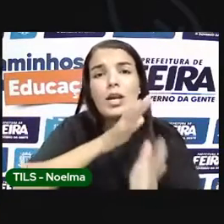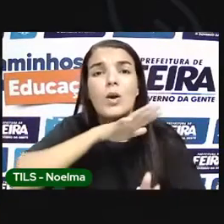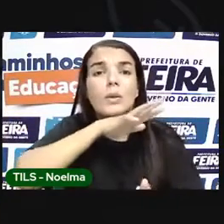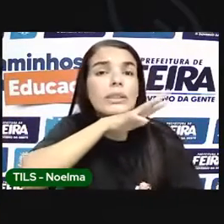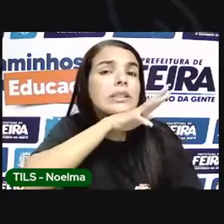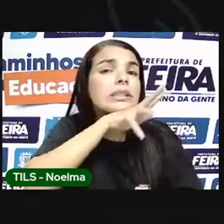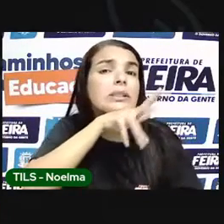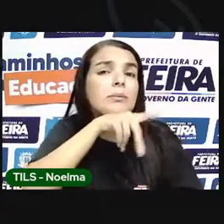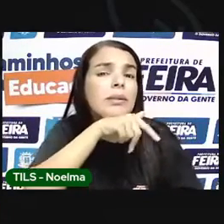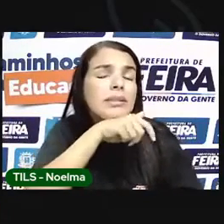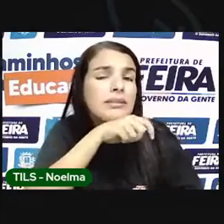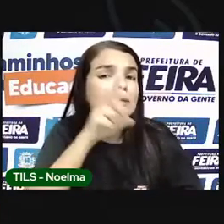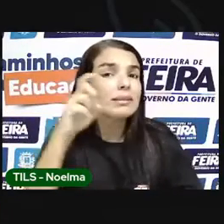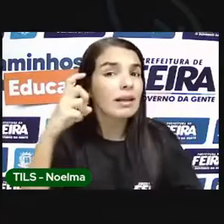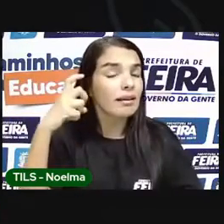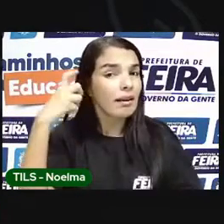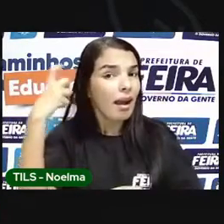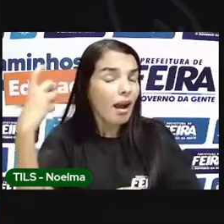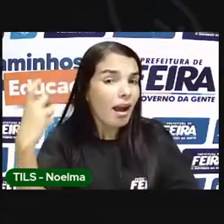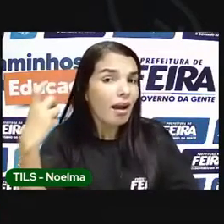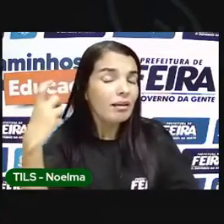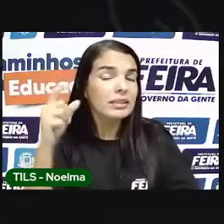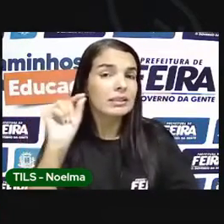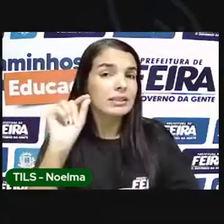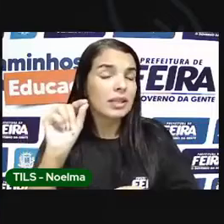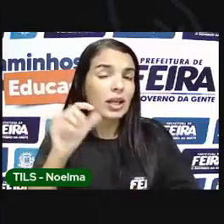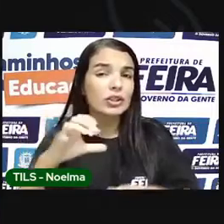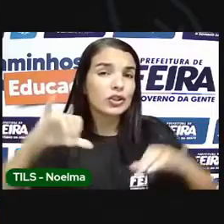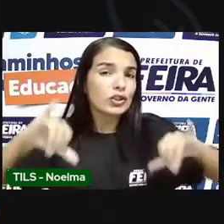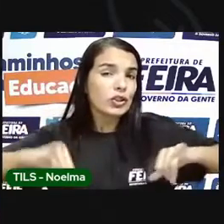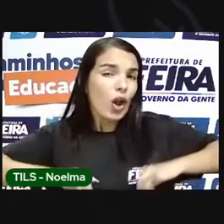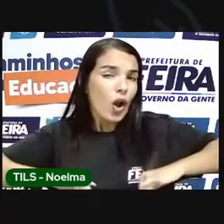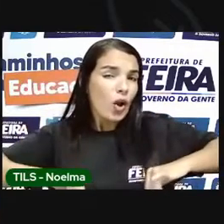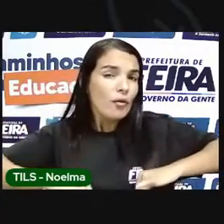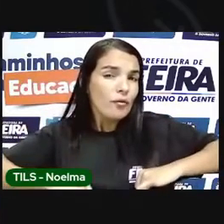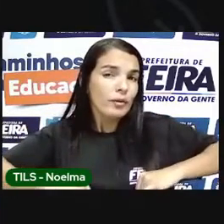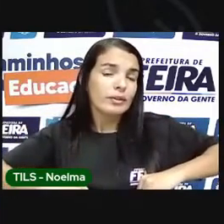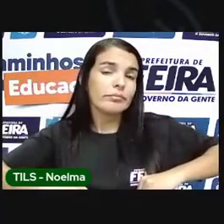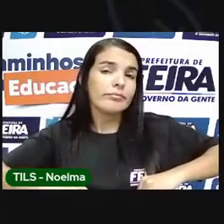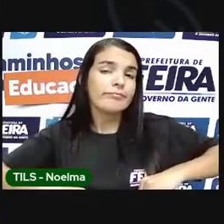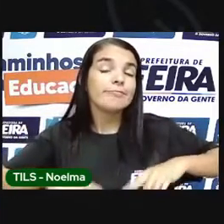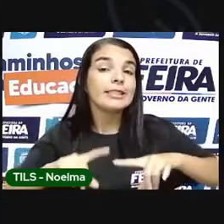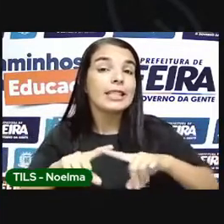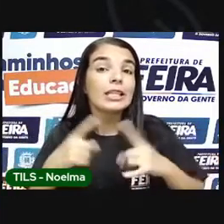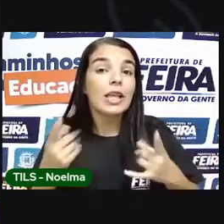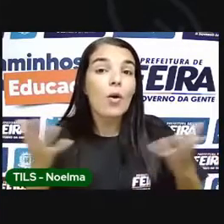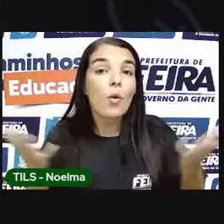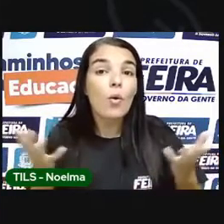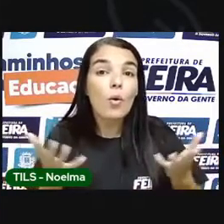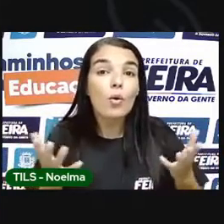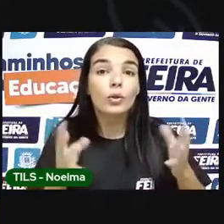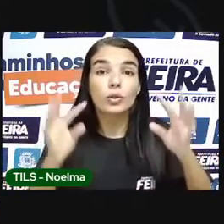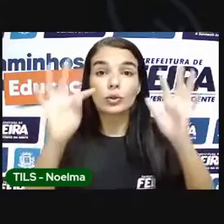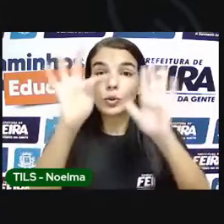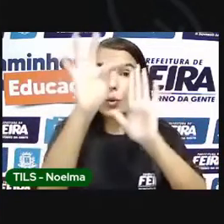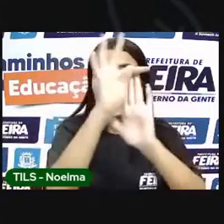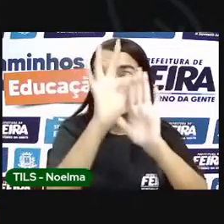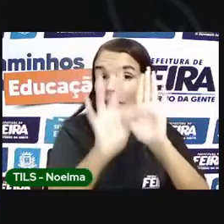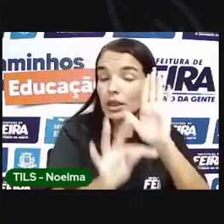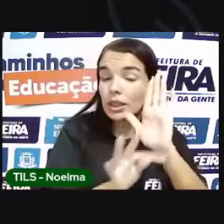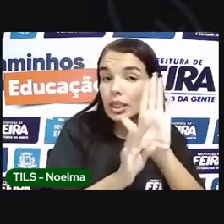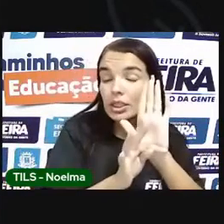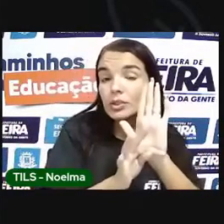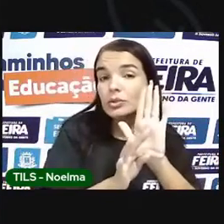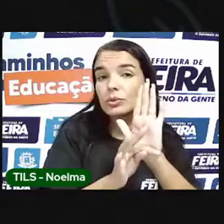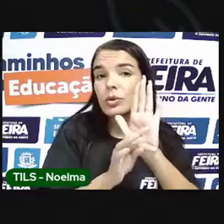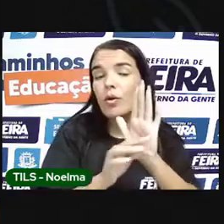eles sofrem as consequências desse desmatamento? O nosso texto de hoje faz uma ponte